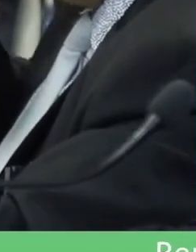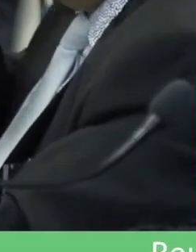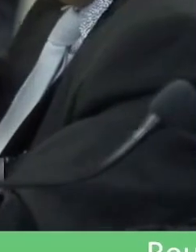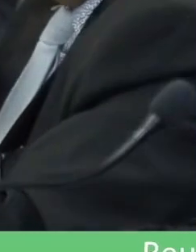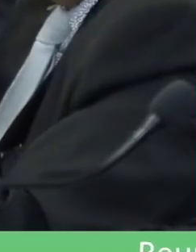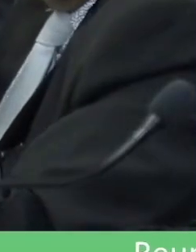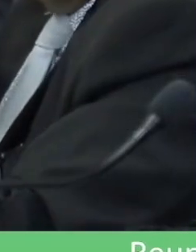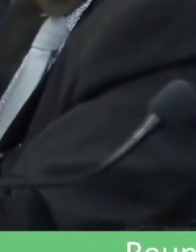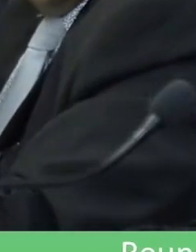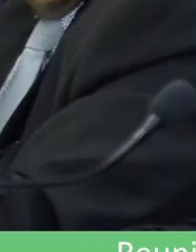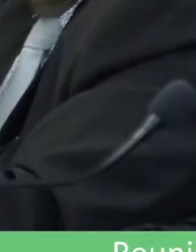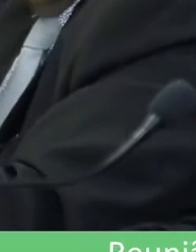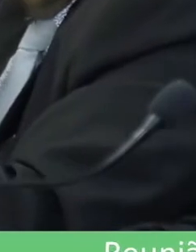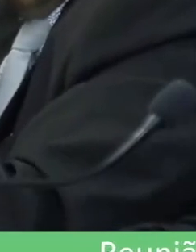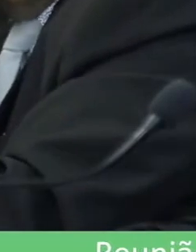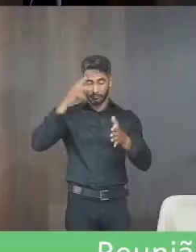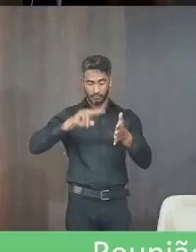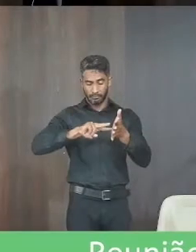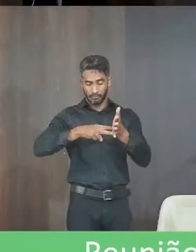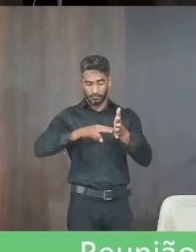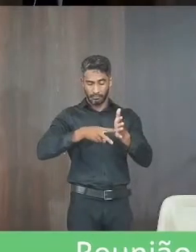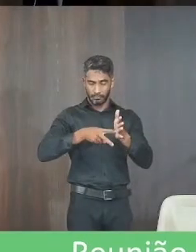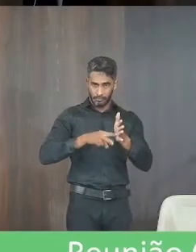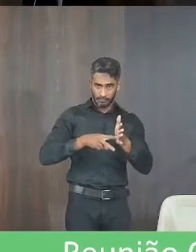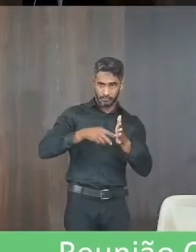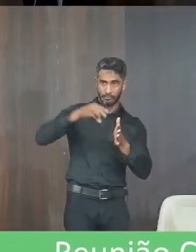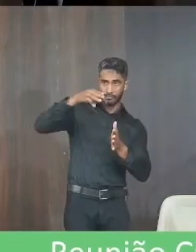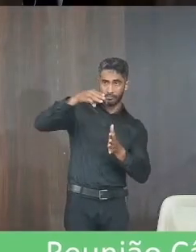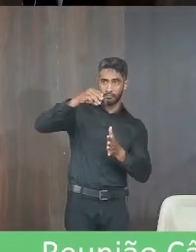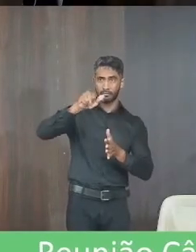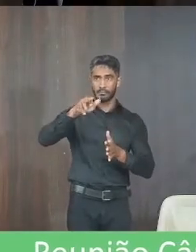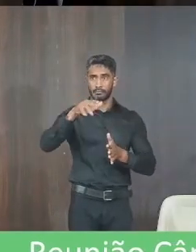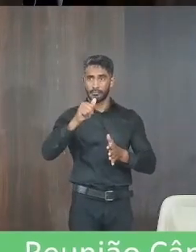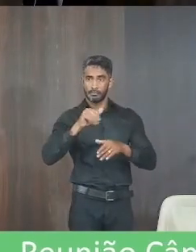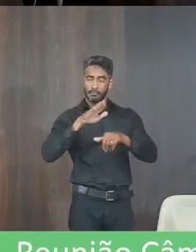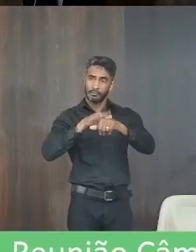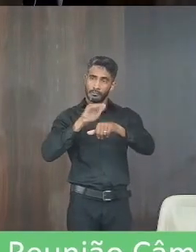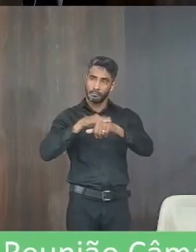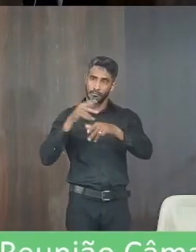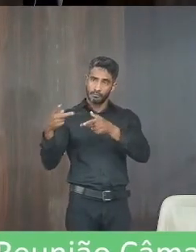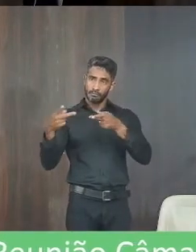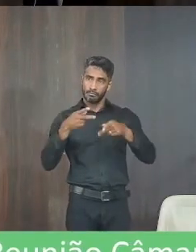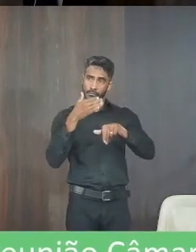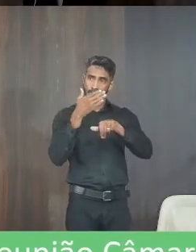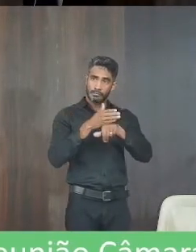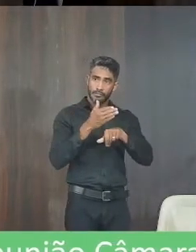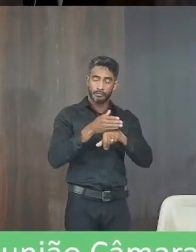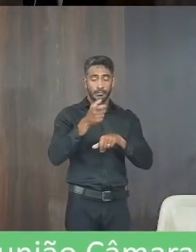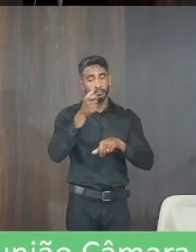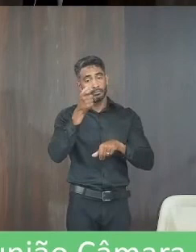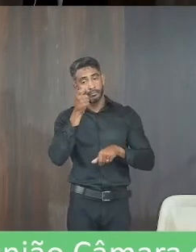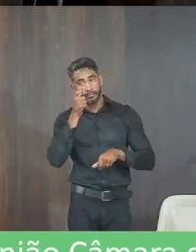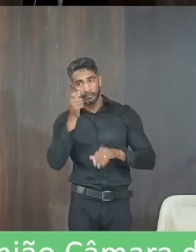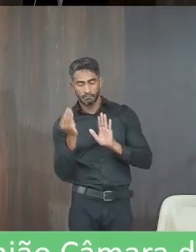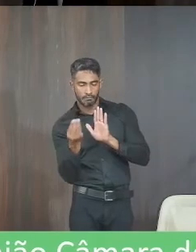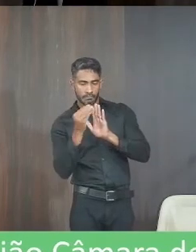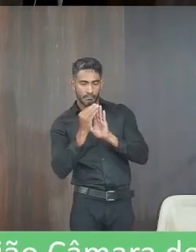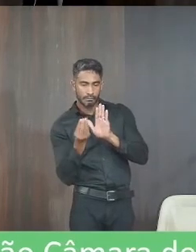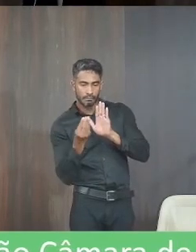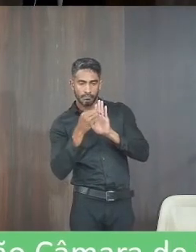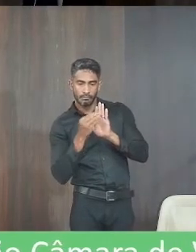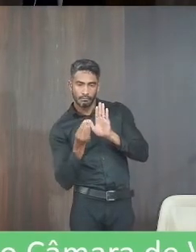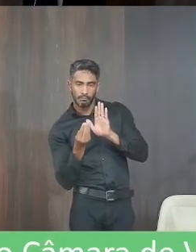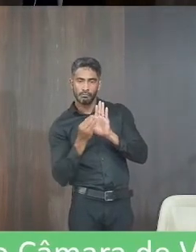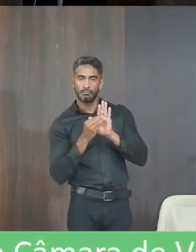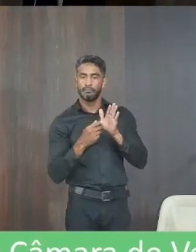o pessoal do sindicato até a Marileta presente aí a vai estar convidando para estar participando e aí sim vamos pontuar todos os itens